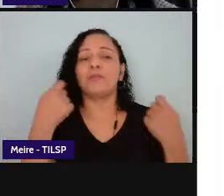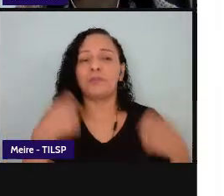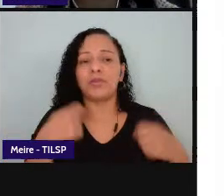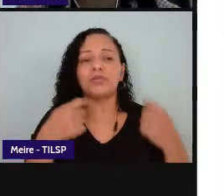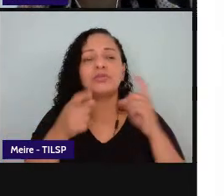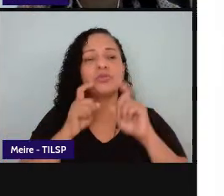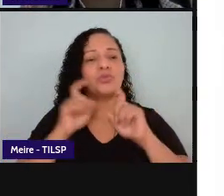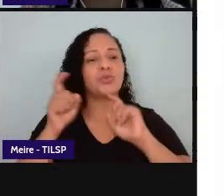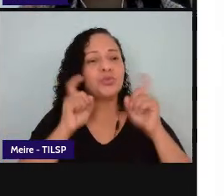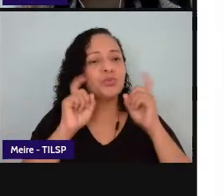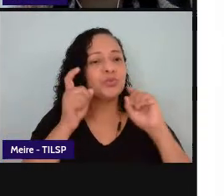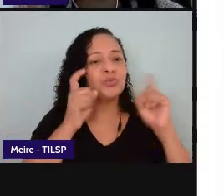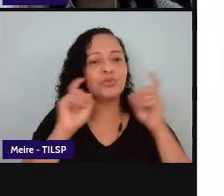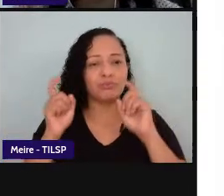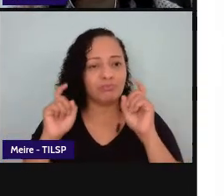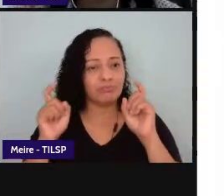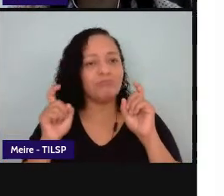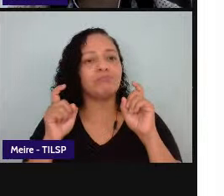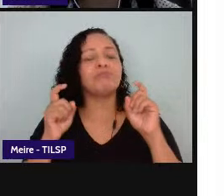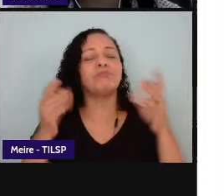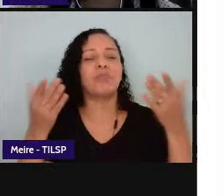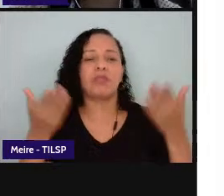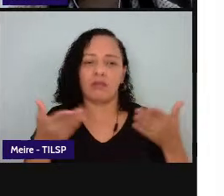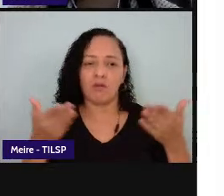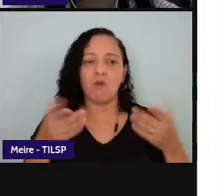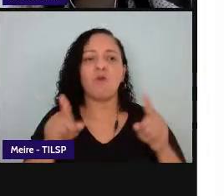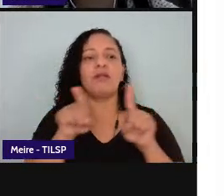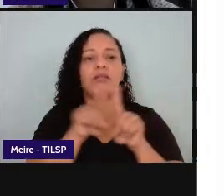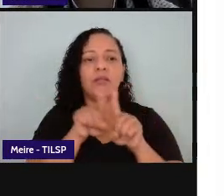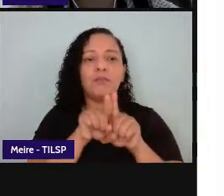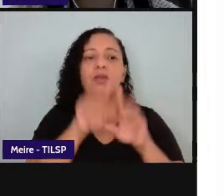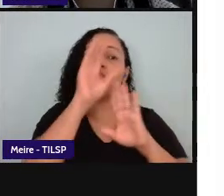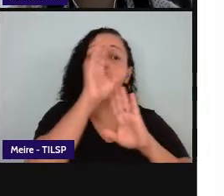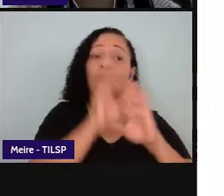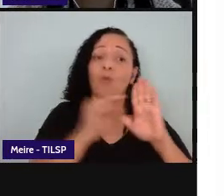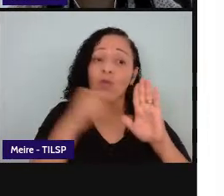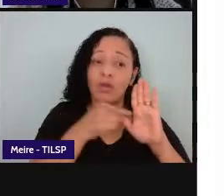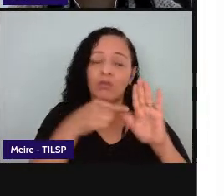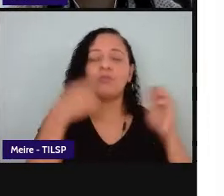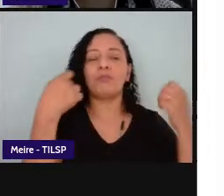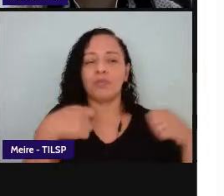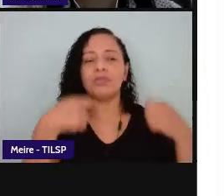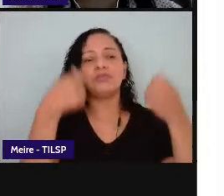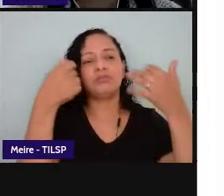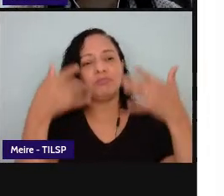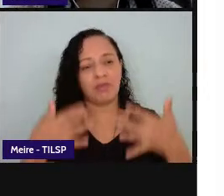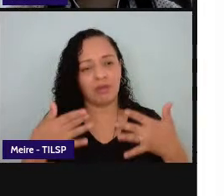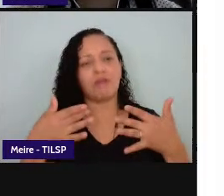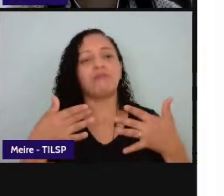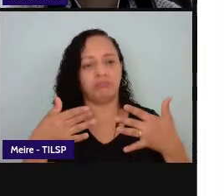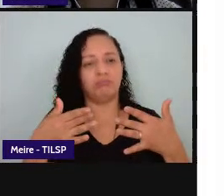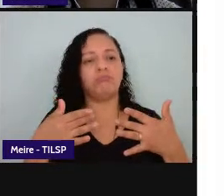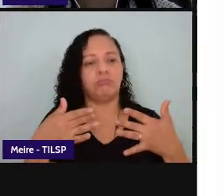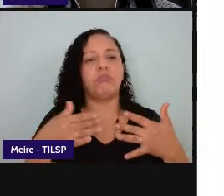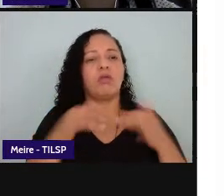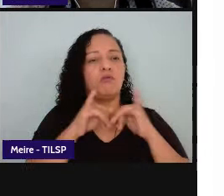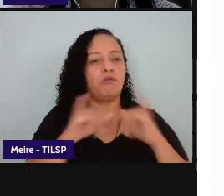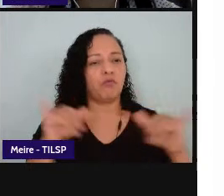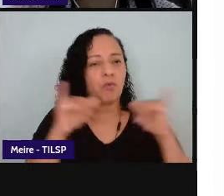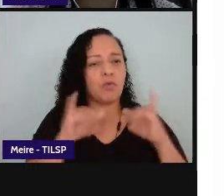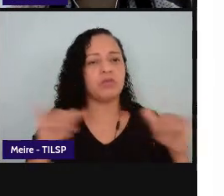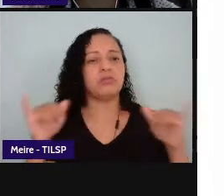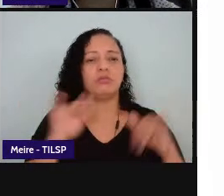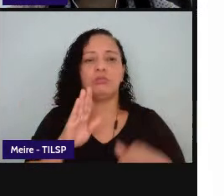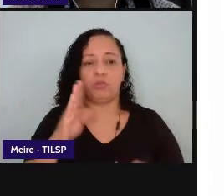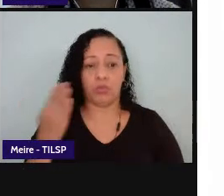implementadas no currículo das escolas o próximo campo é o campo da atuação na vida